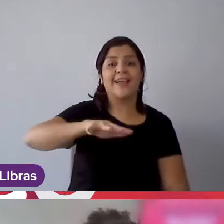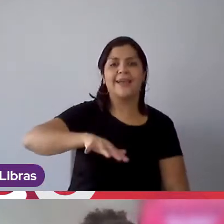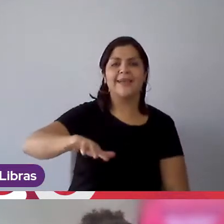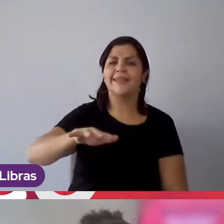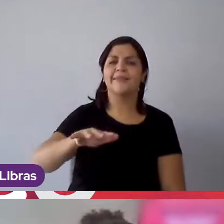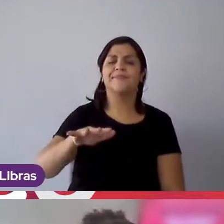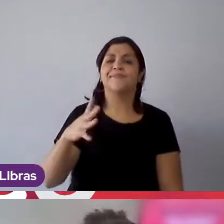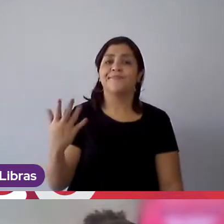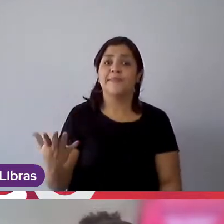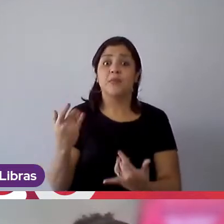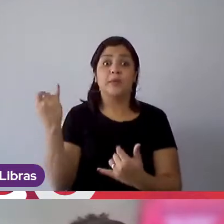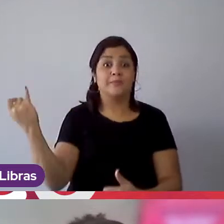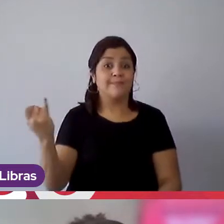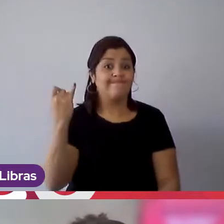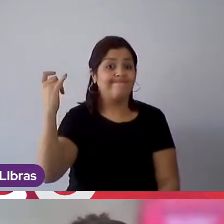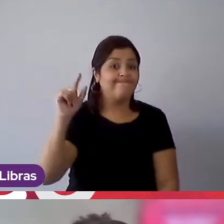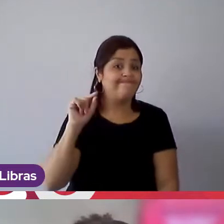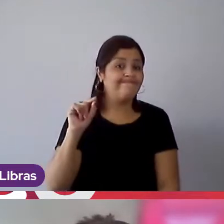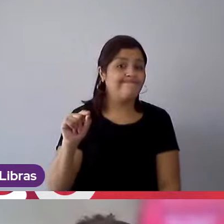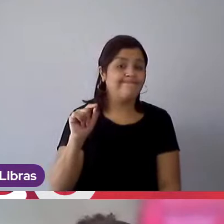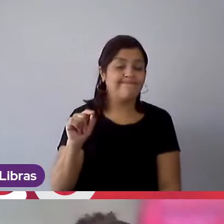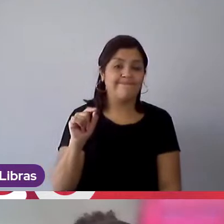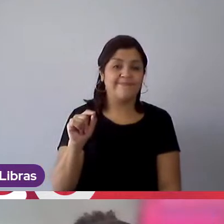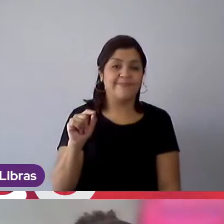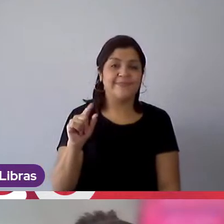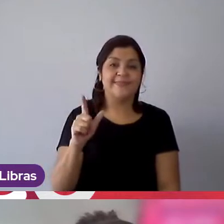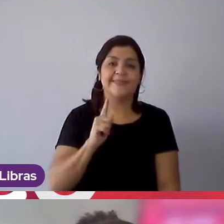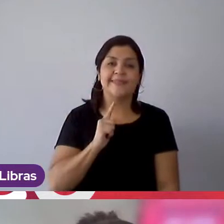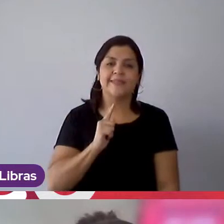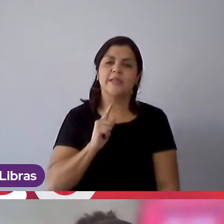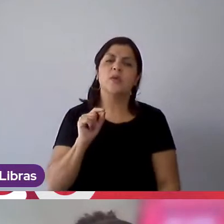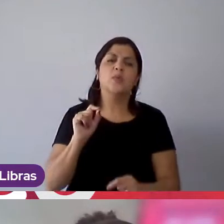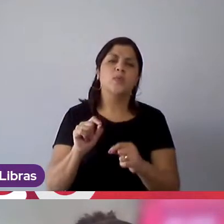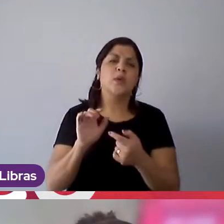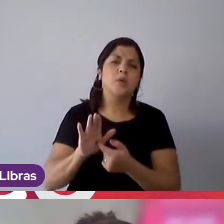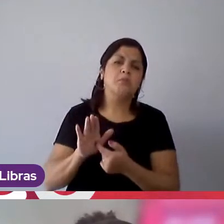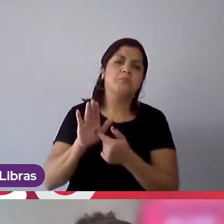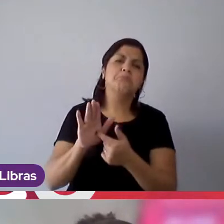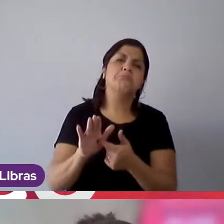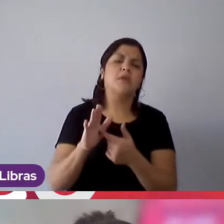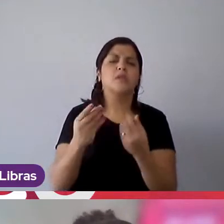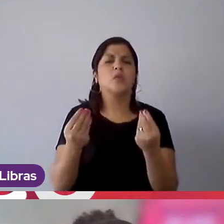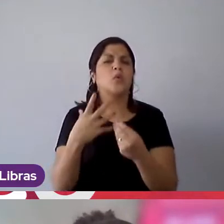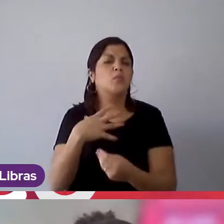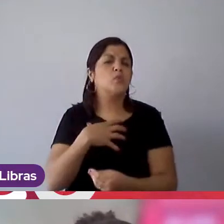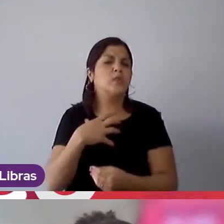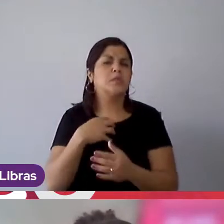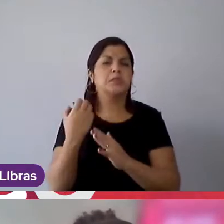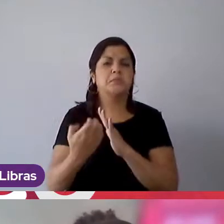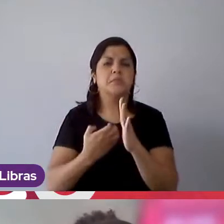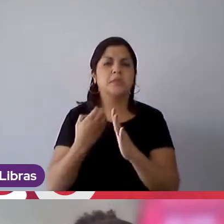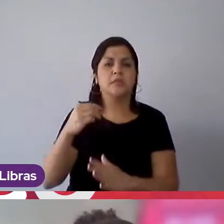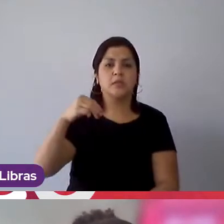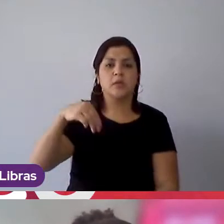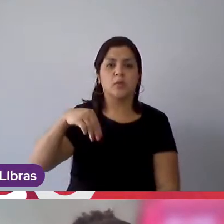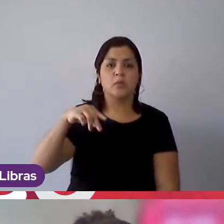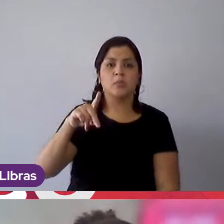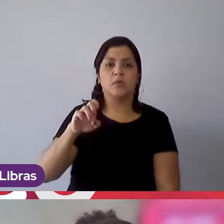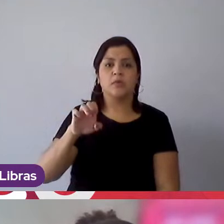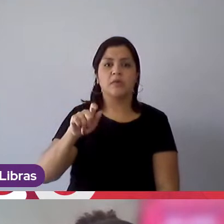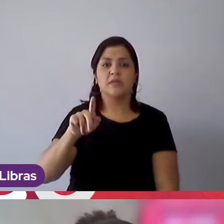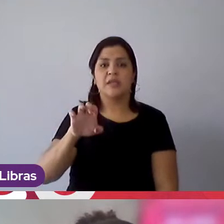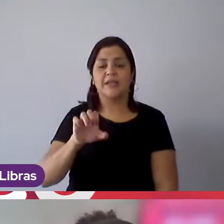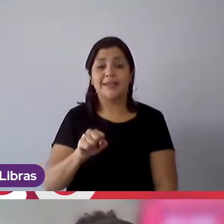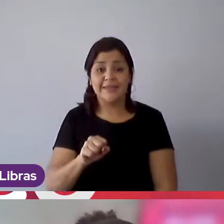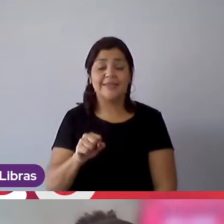importante, assim, porque ele te mostra mais sobre a Mondelez, e também é um momento que